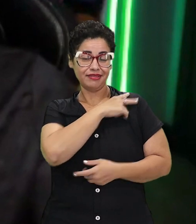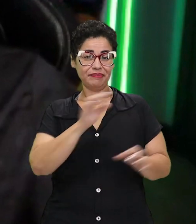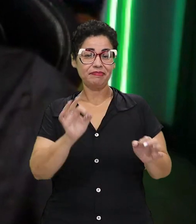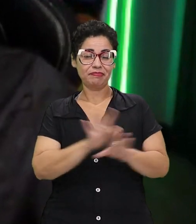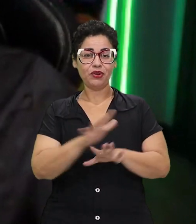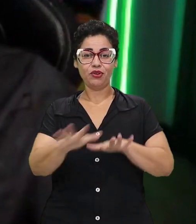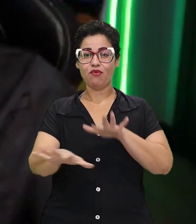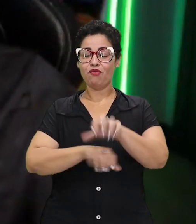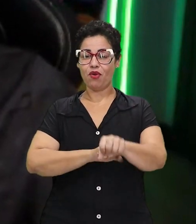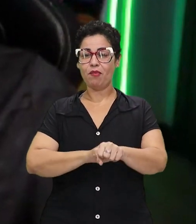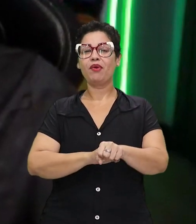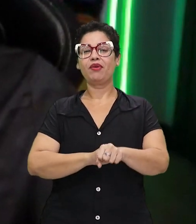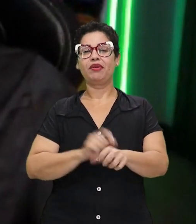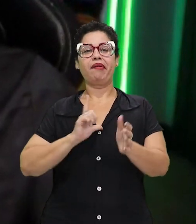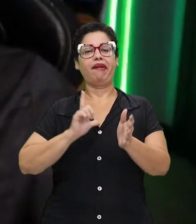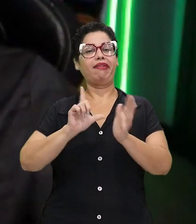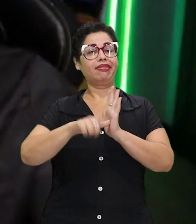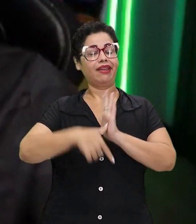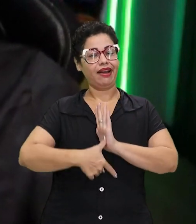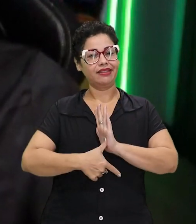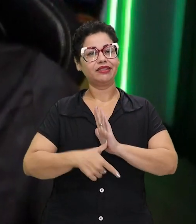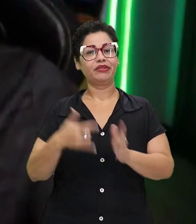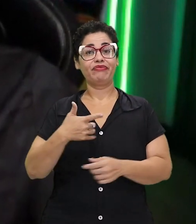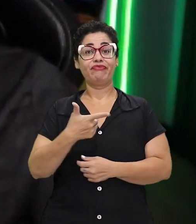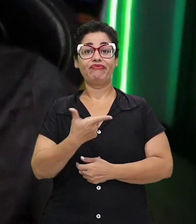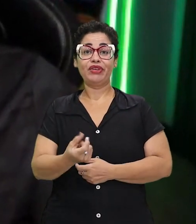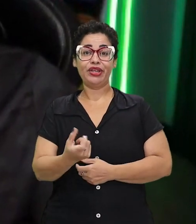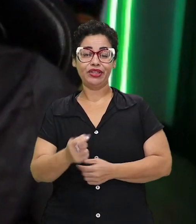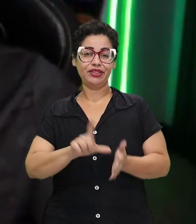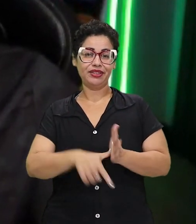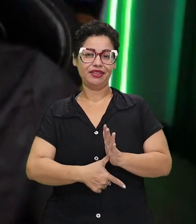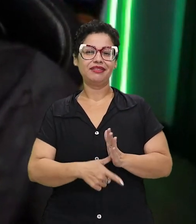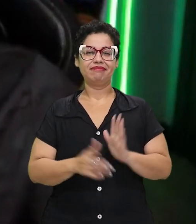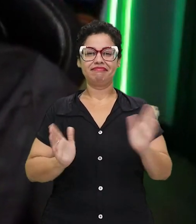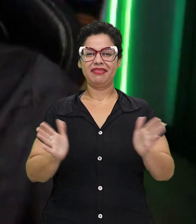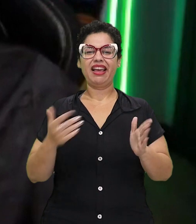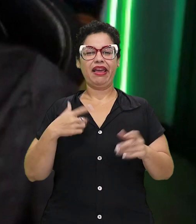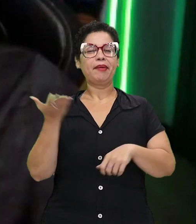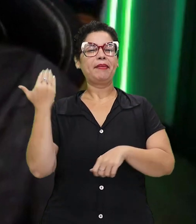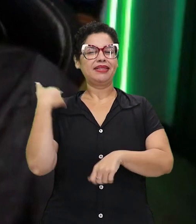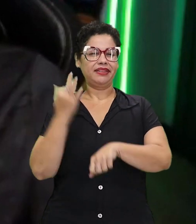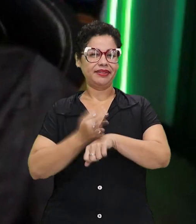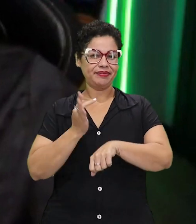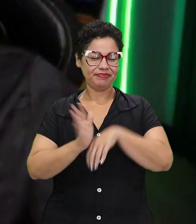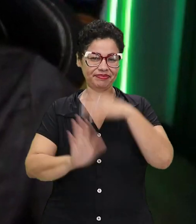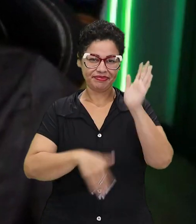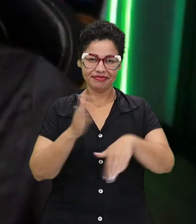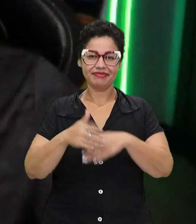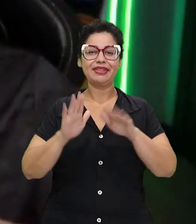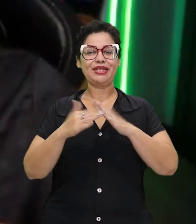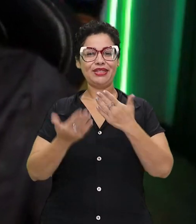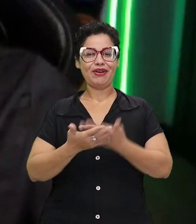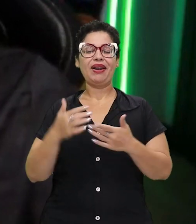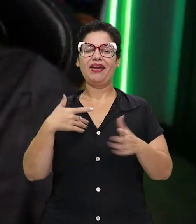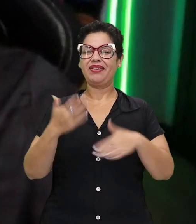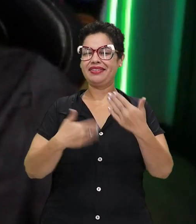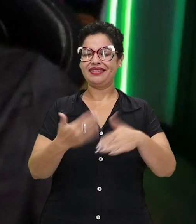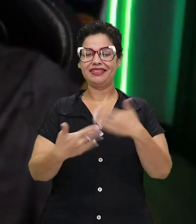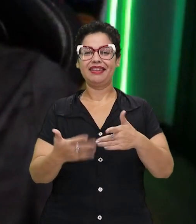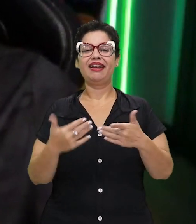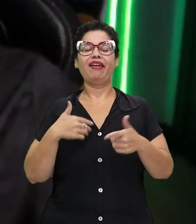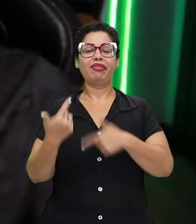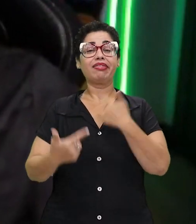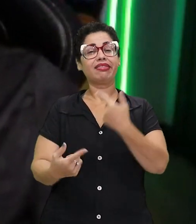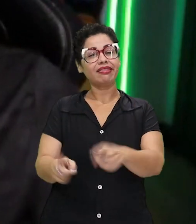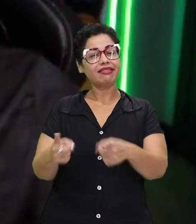Eu já me formei até um pouco tarde, eu me formei com 20 anos. Eu era até um pouquinho bagunceiro na escola, então, por isso, acabava dando um pouco de